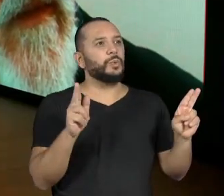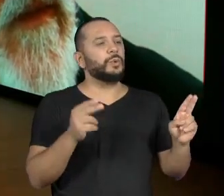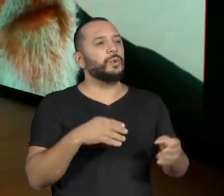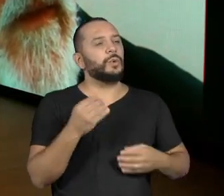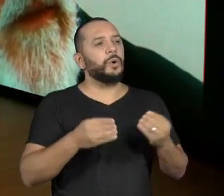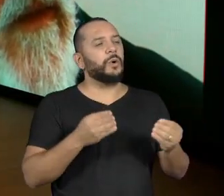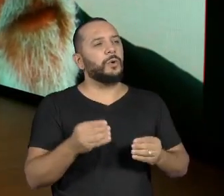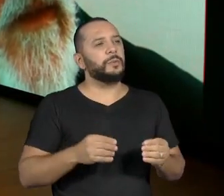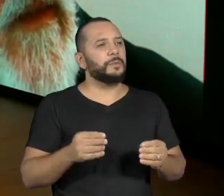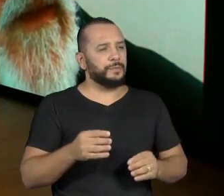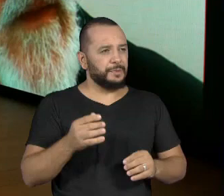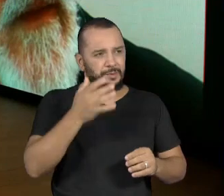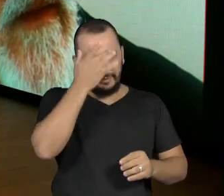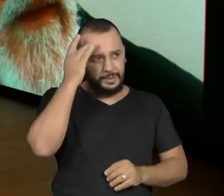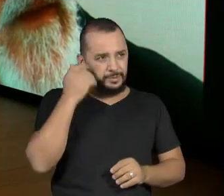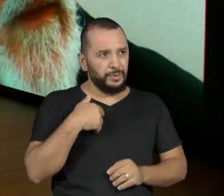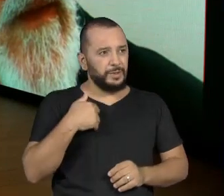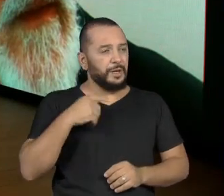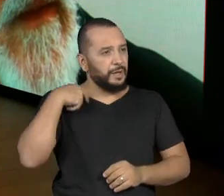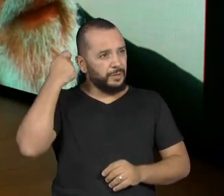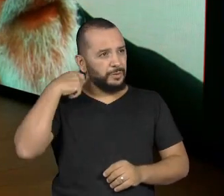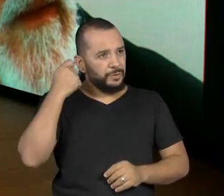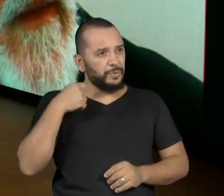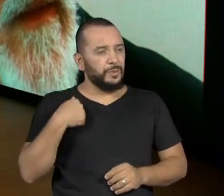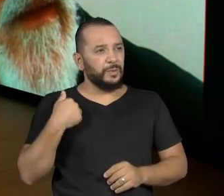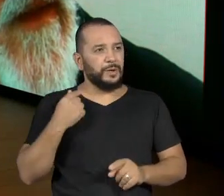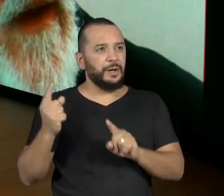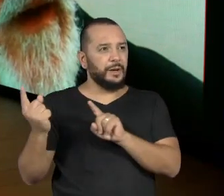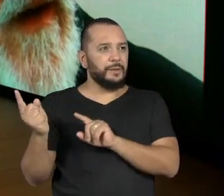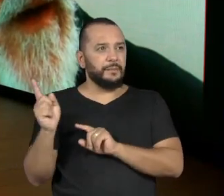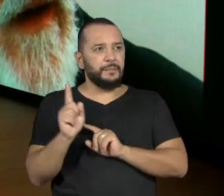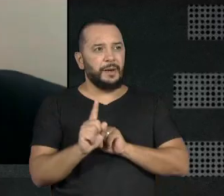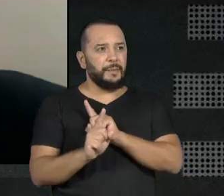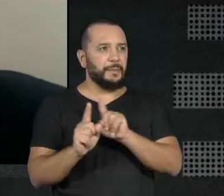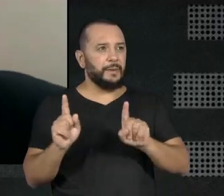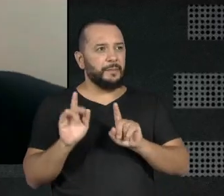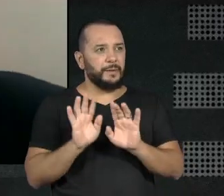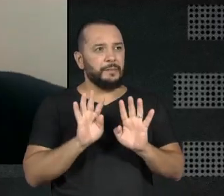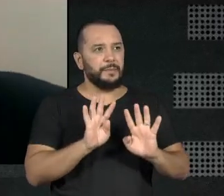ordem dos atores no palco, na cena do nu?